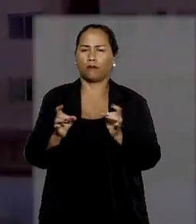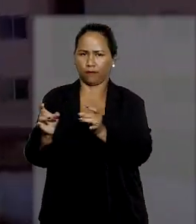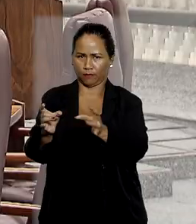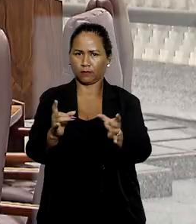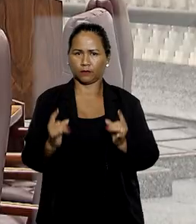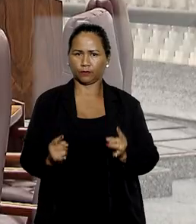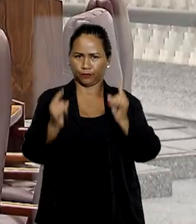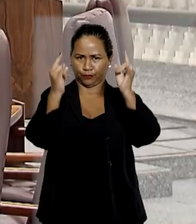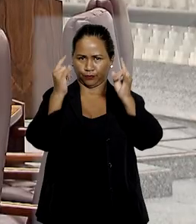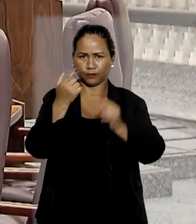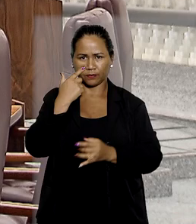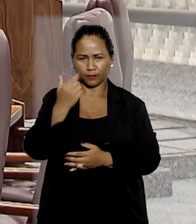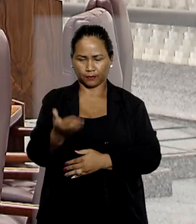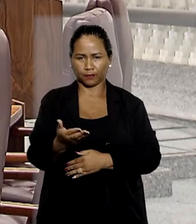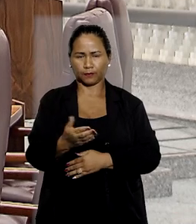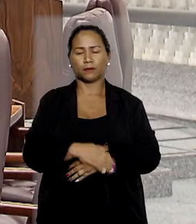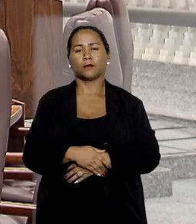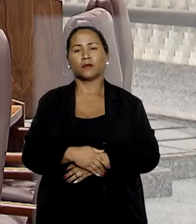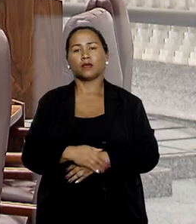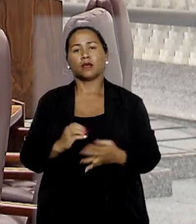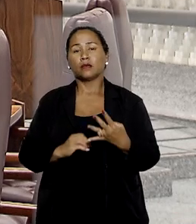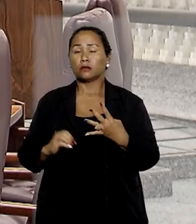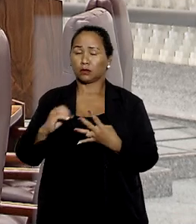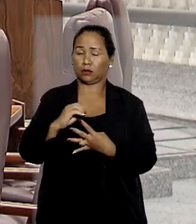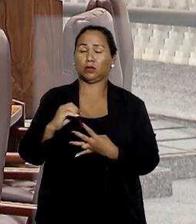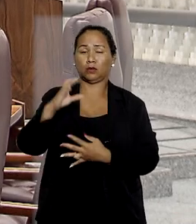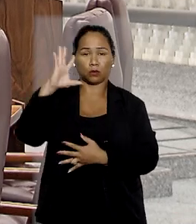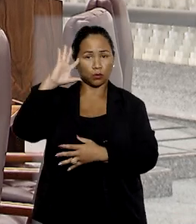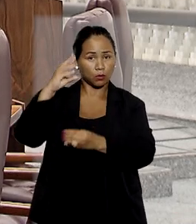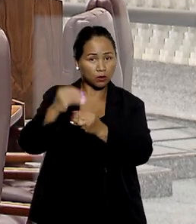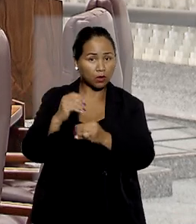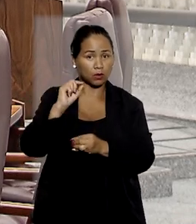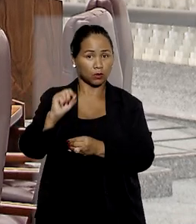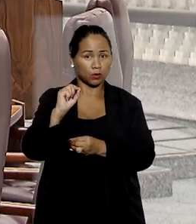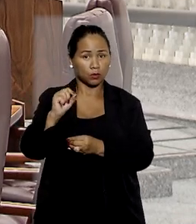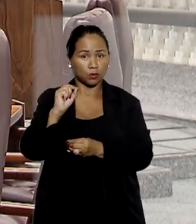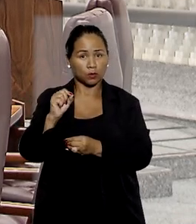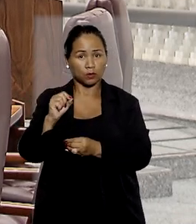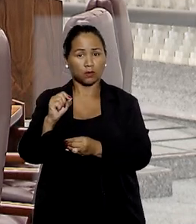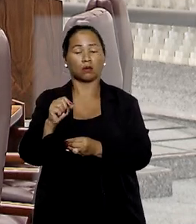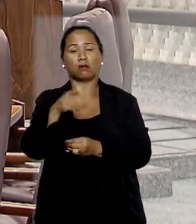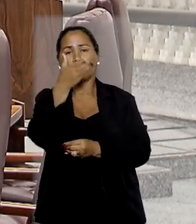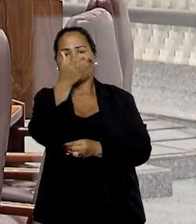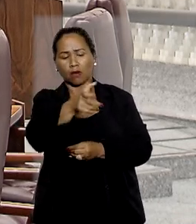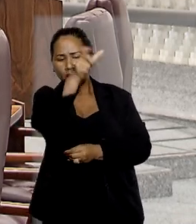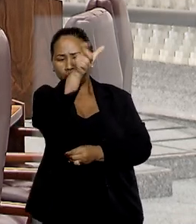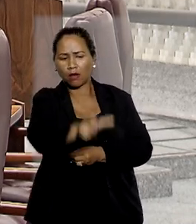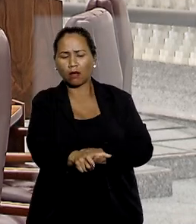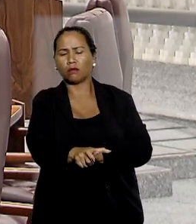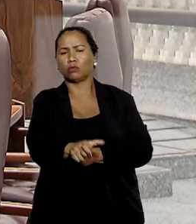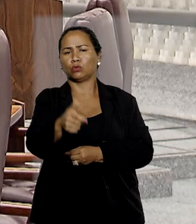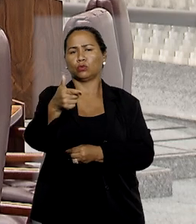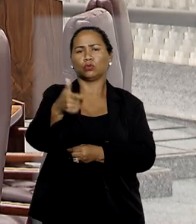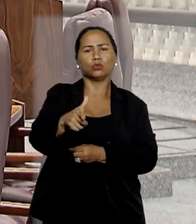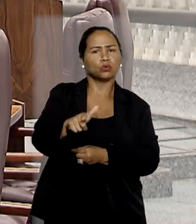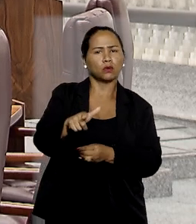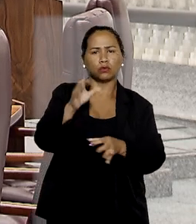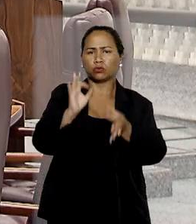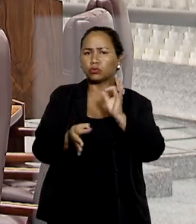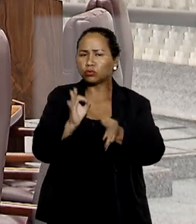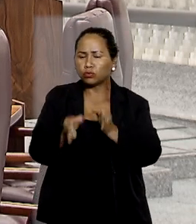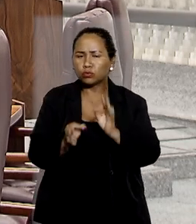de imóvel. As instâncias ordinárias entenderam que os efeitos da desconsideração da personalidade jurídica